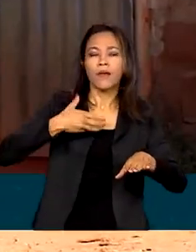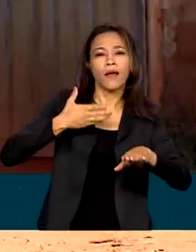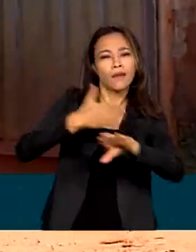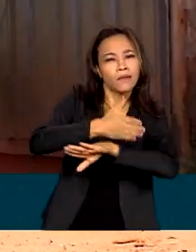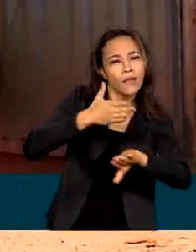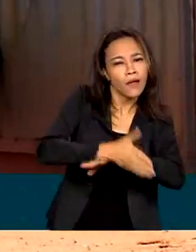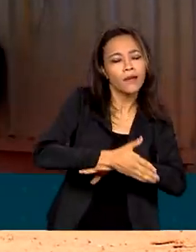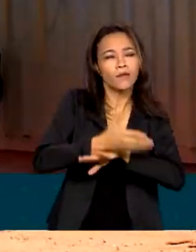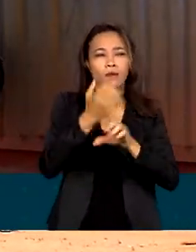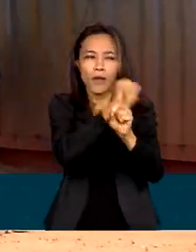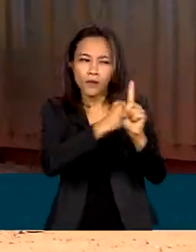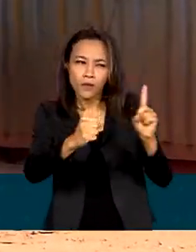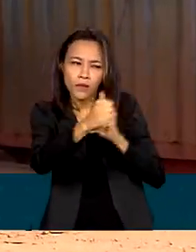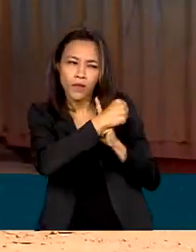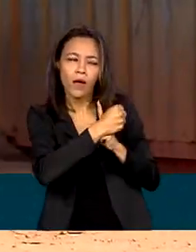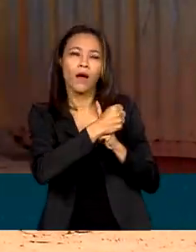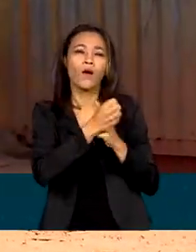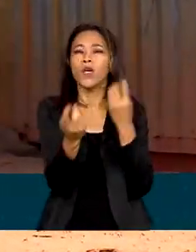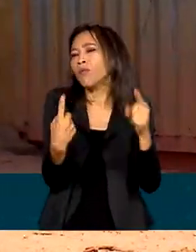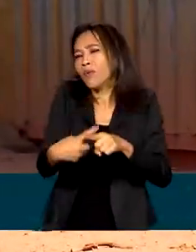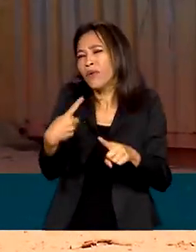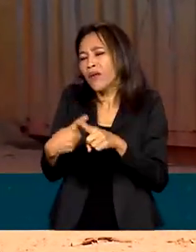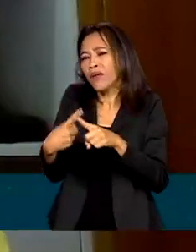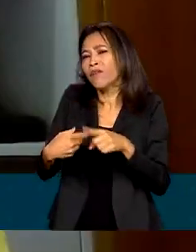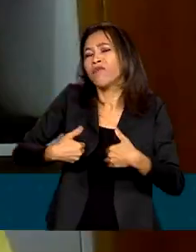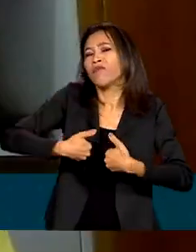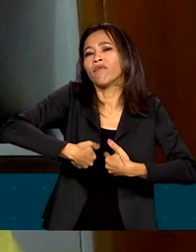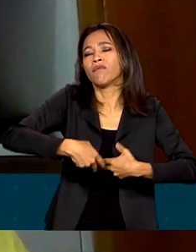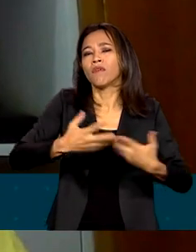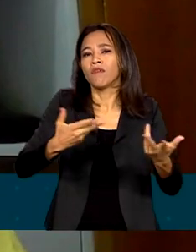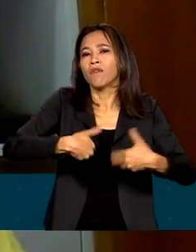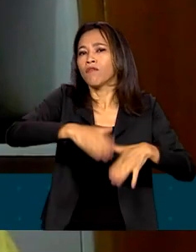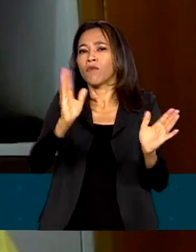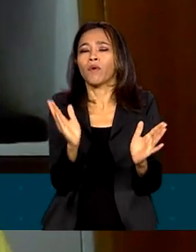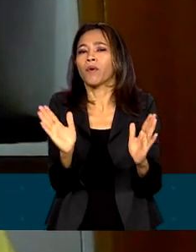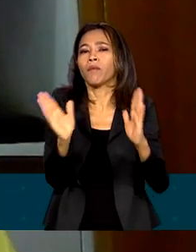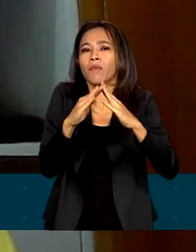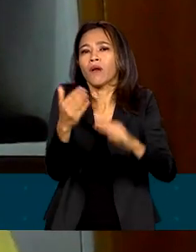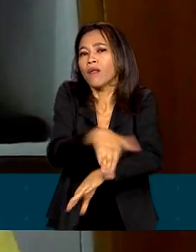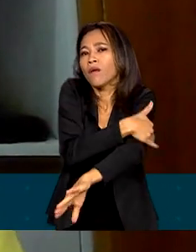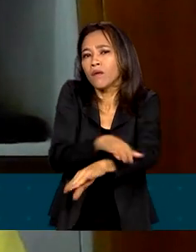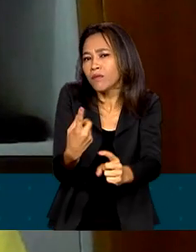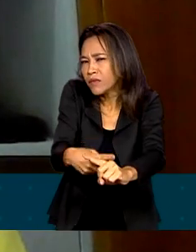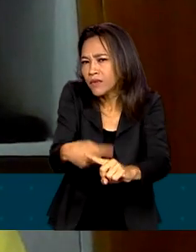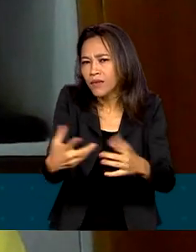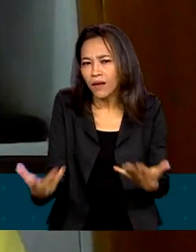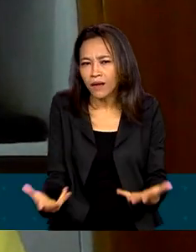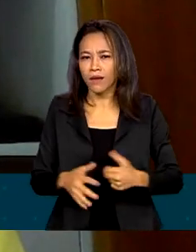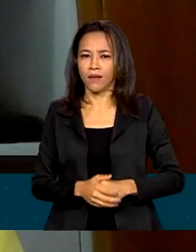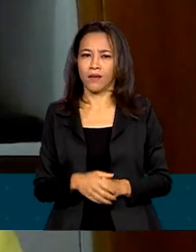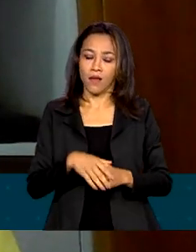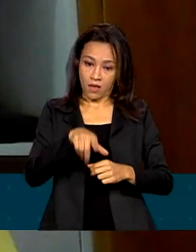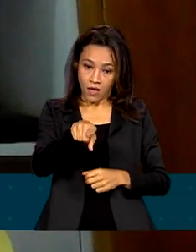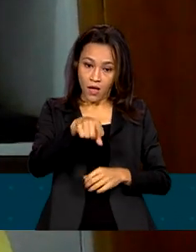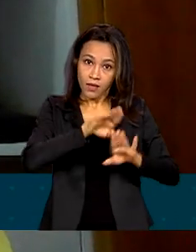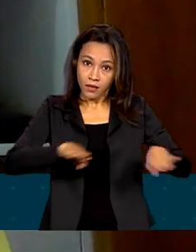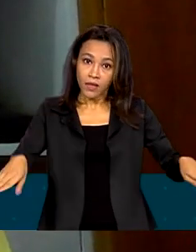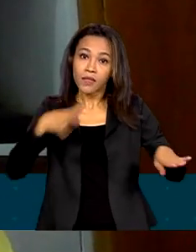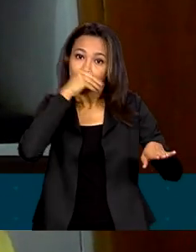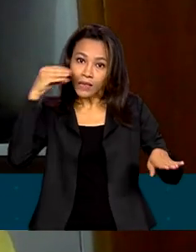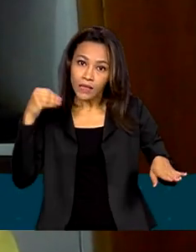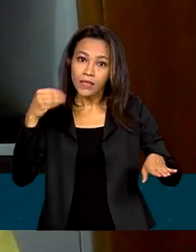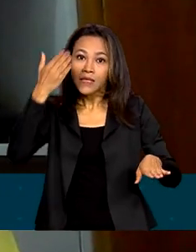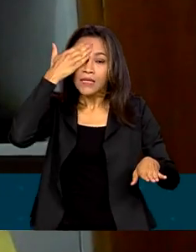e o que os levaram a morar nesses locais. Para as entidades de proteção às crianças e adolescentes, estabelecer